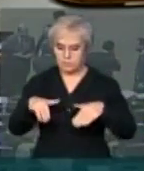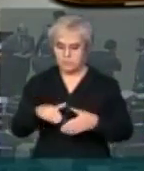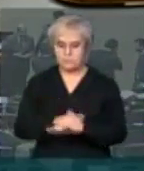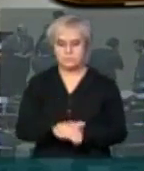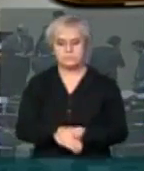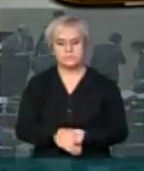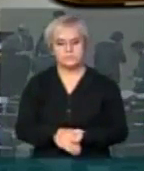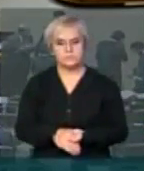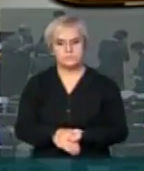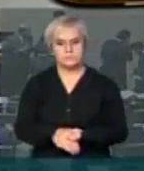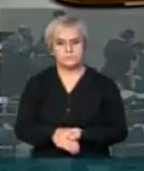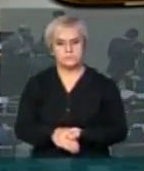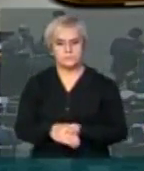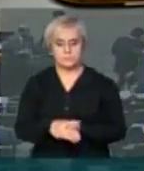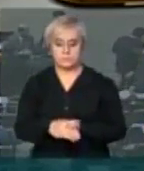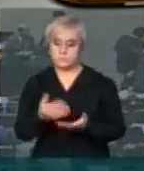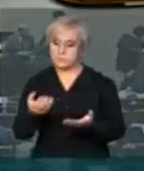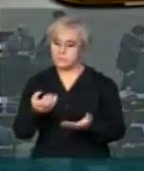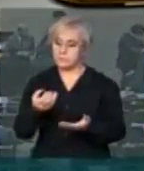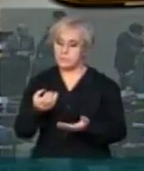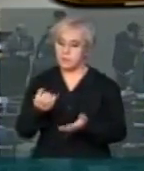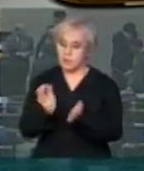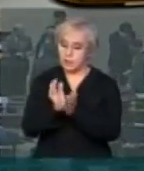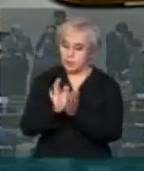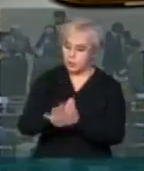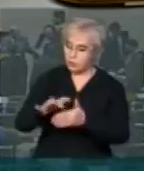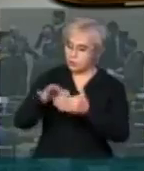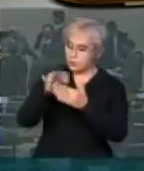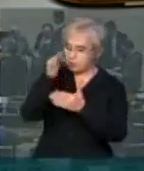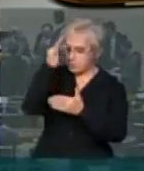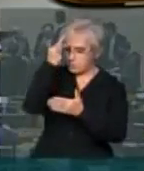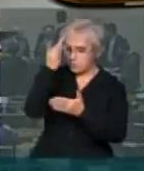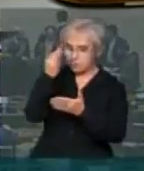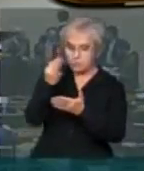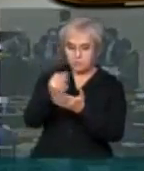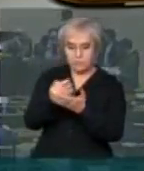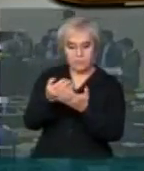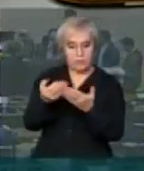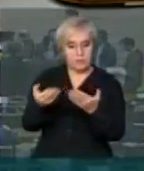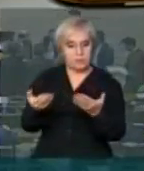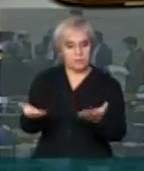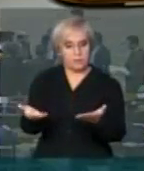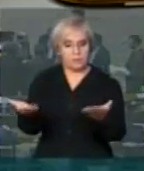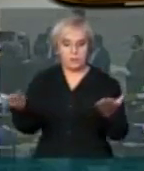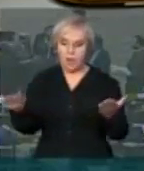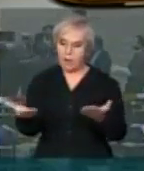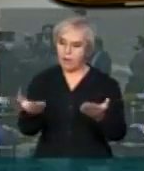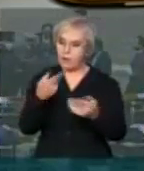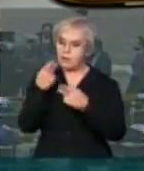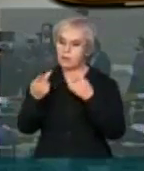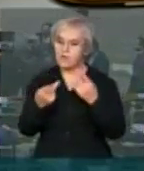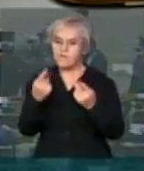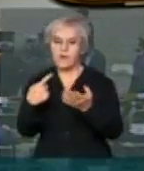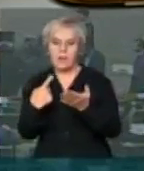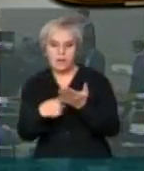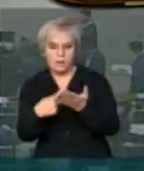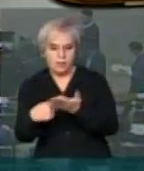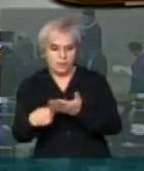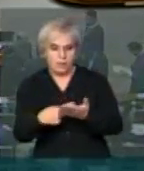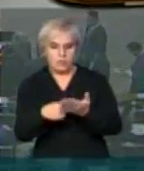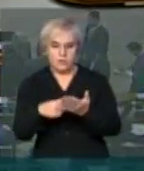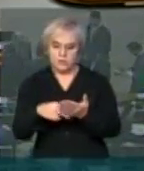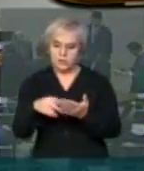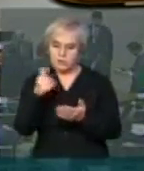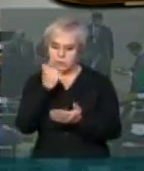apresentado ao plenário. A boa fé dos líderes nos levaram, portanto, a apostar num acordo que seria